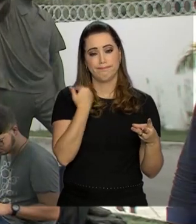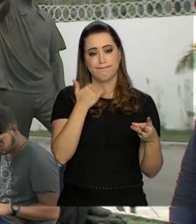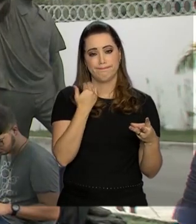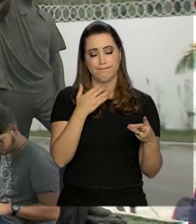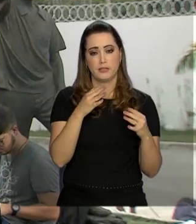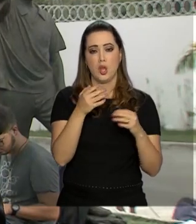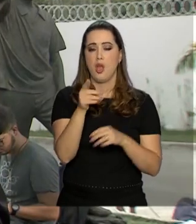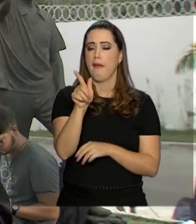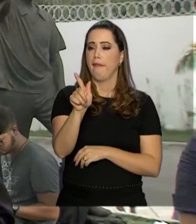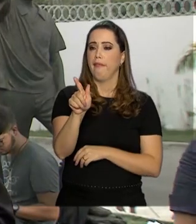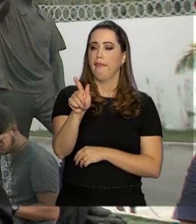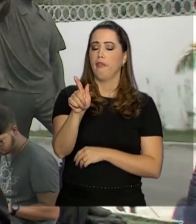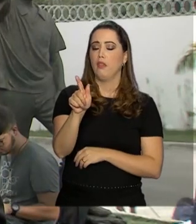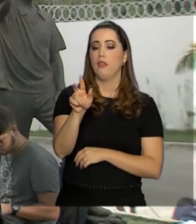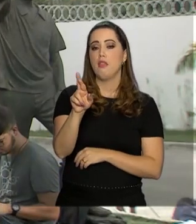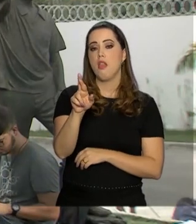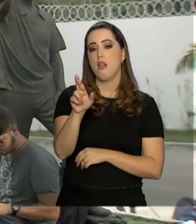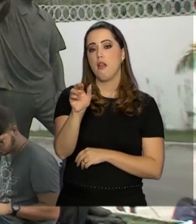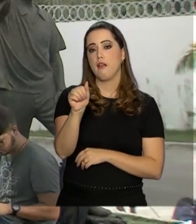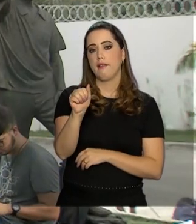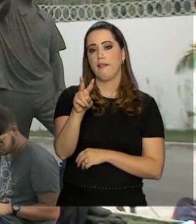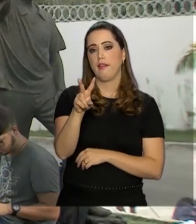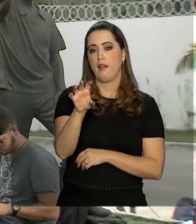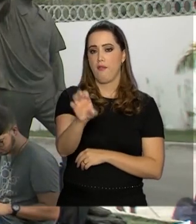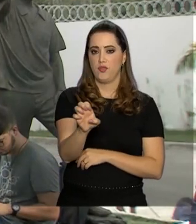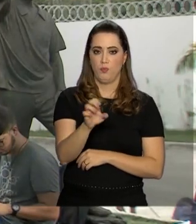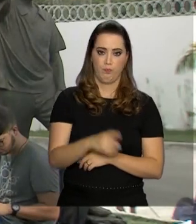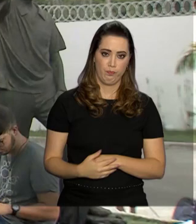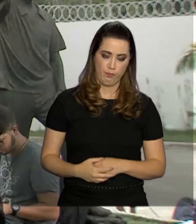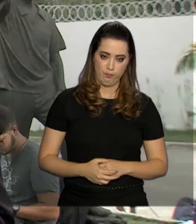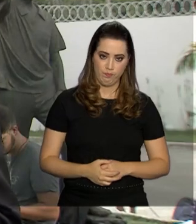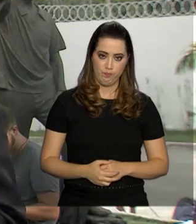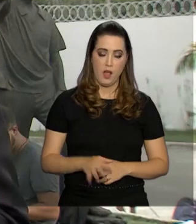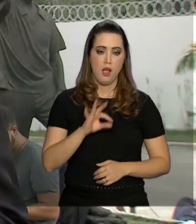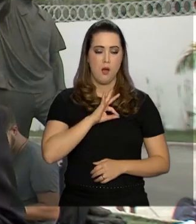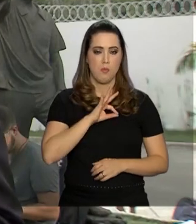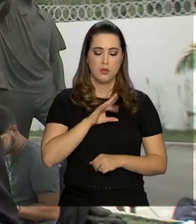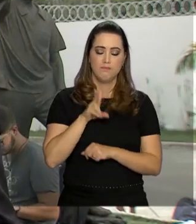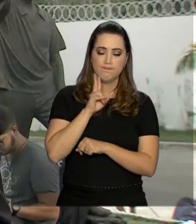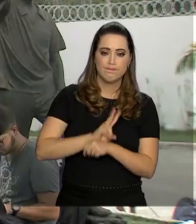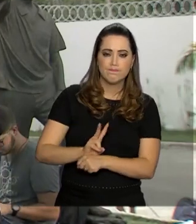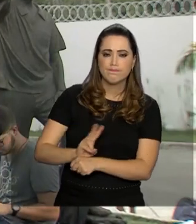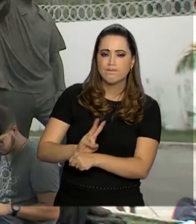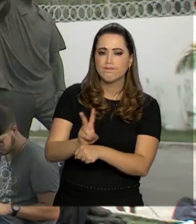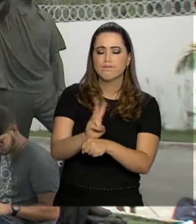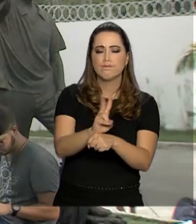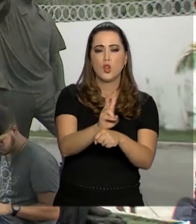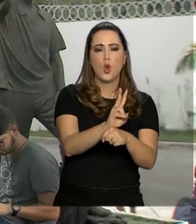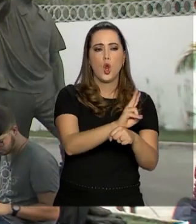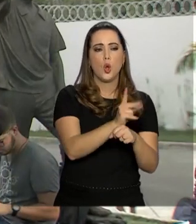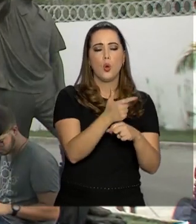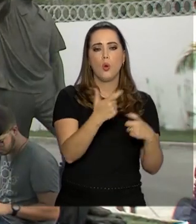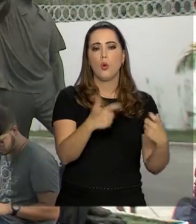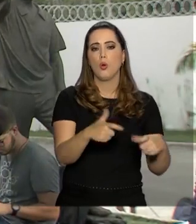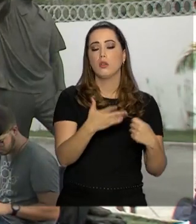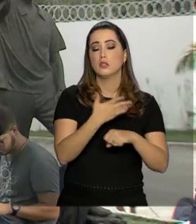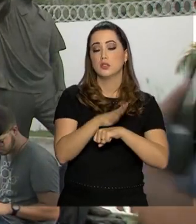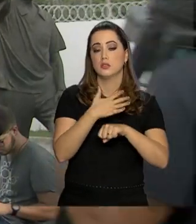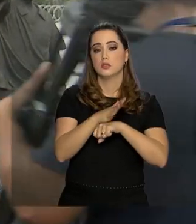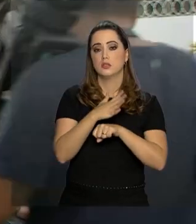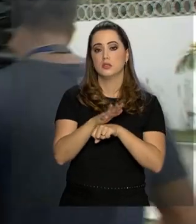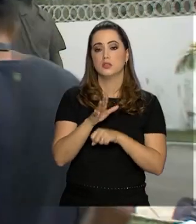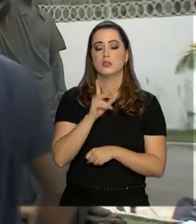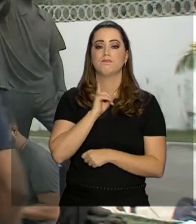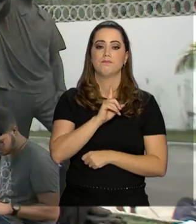segundo os médicos A perícia já esteve hoje aqui pela manhã Da Polícia Civil, investigando toda a área do centro de treinamento do Flamengo